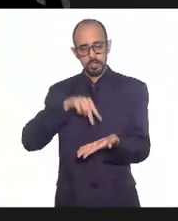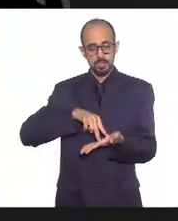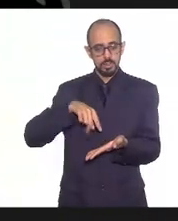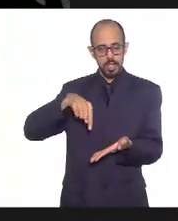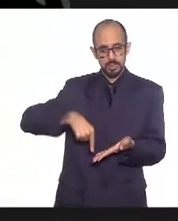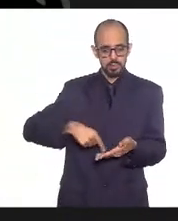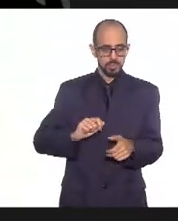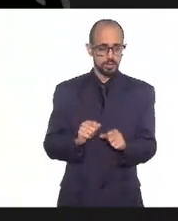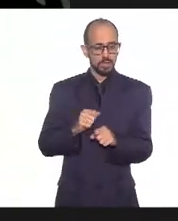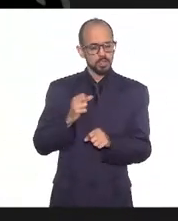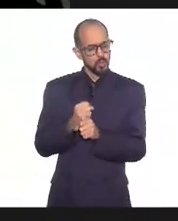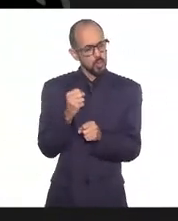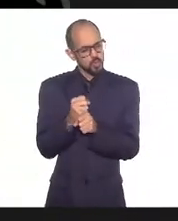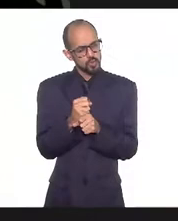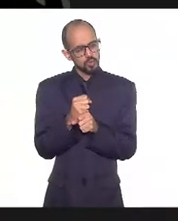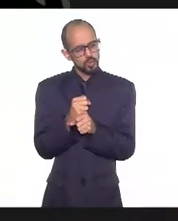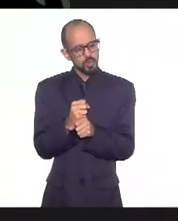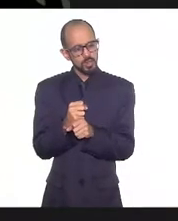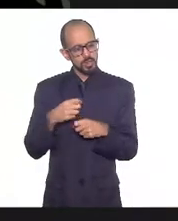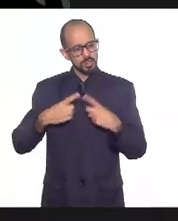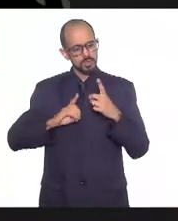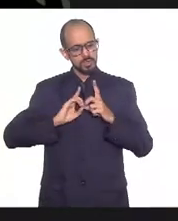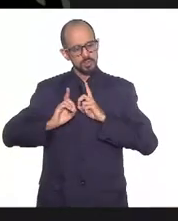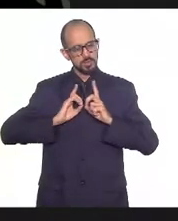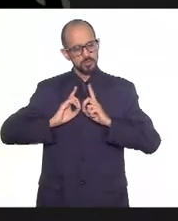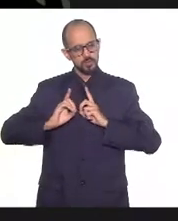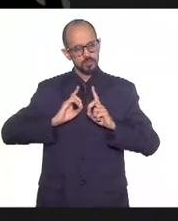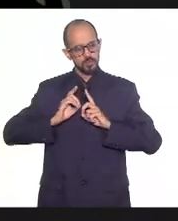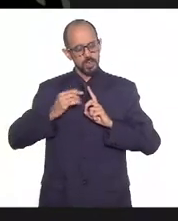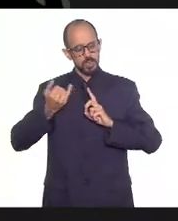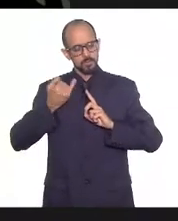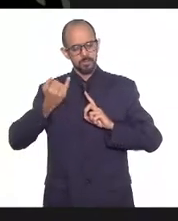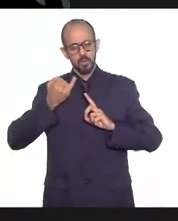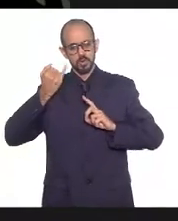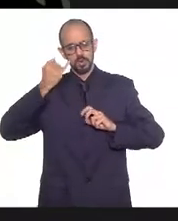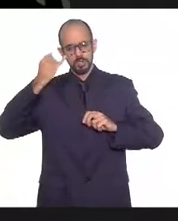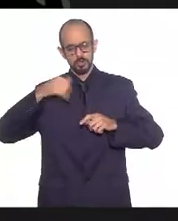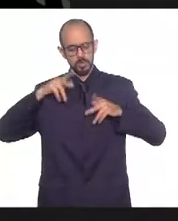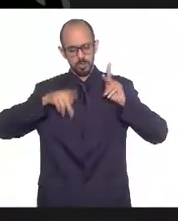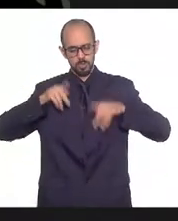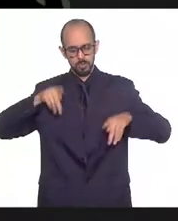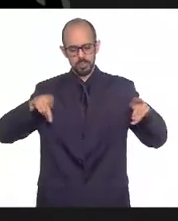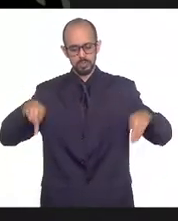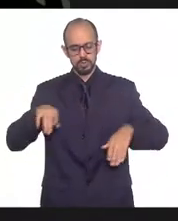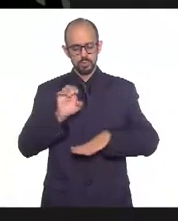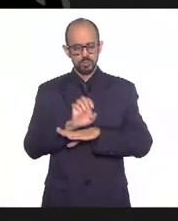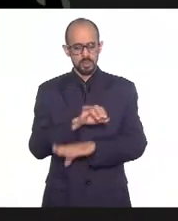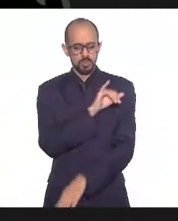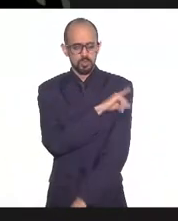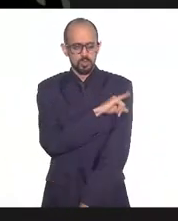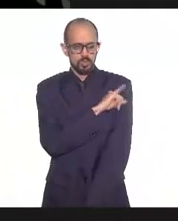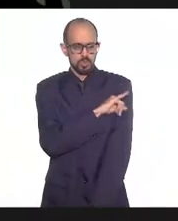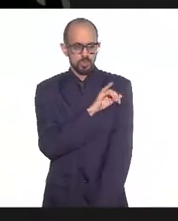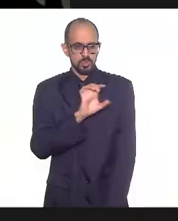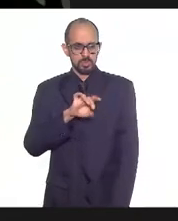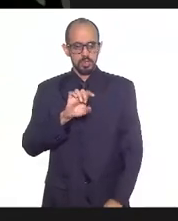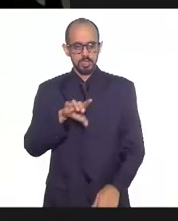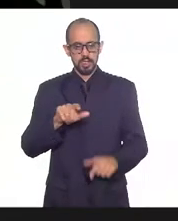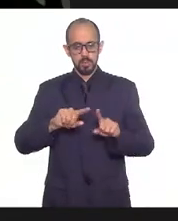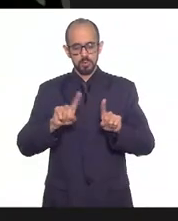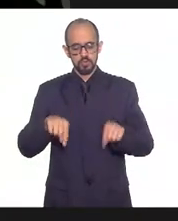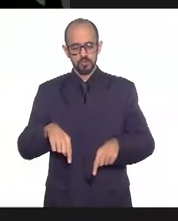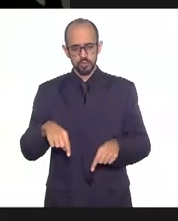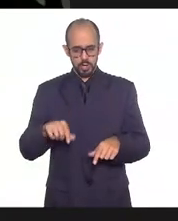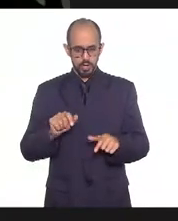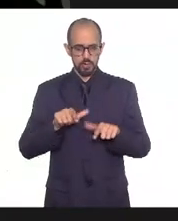construindo dentro desse espaço, um debate importantíssimo para a população do Estado do Rio de Janeiro, em especial para os trabalhadores e trabalhadoras,